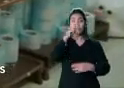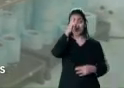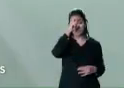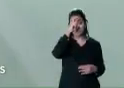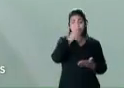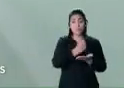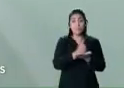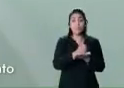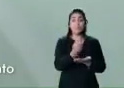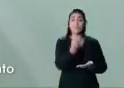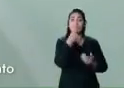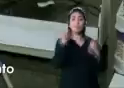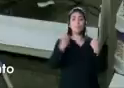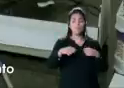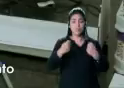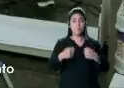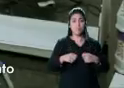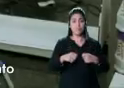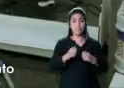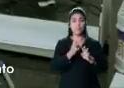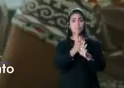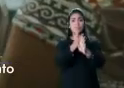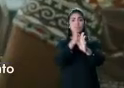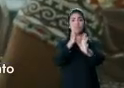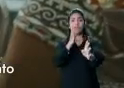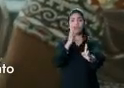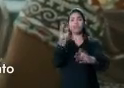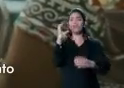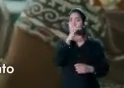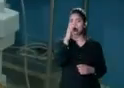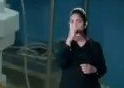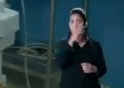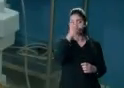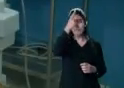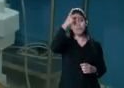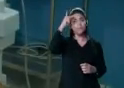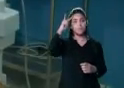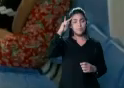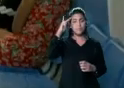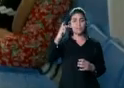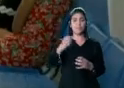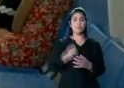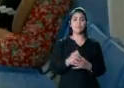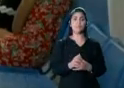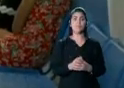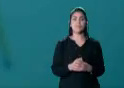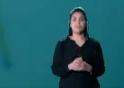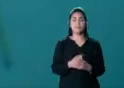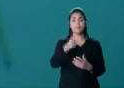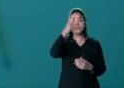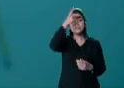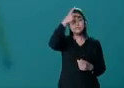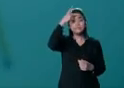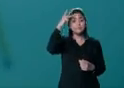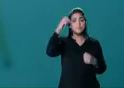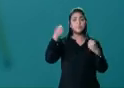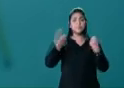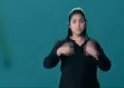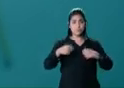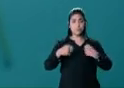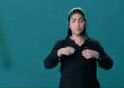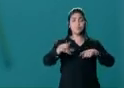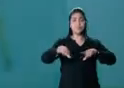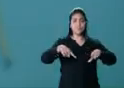os hospitais com remédios e equipamentos e melhorar o atendimento para as pessoas. Pessoas que